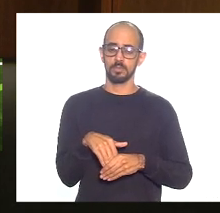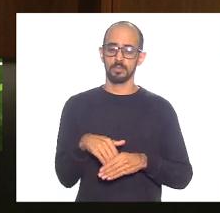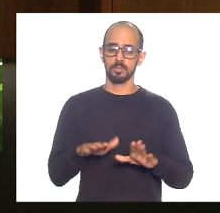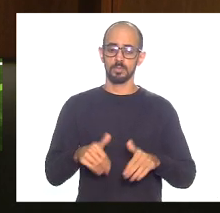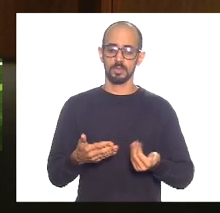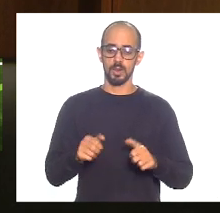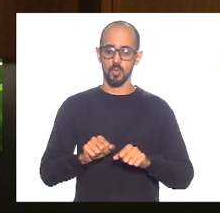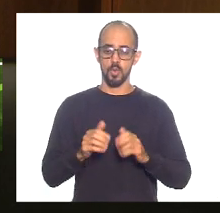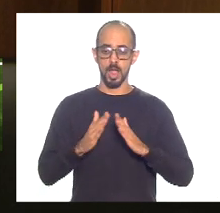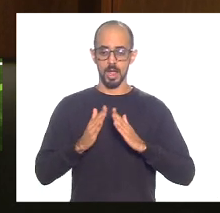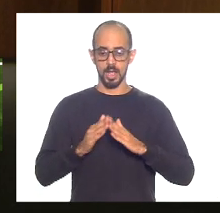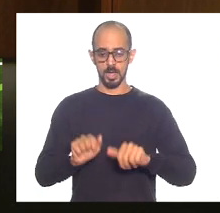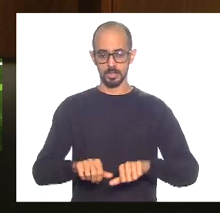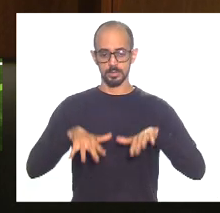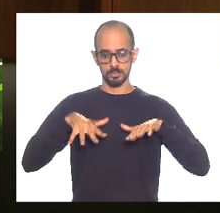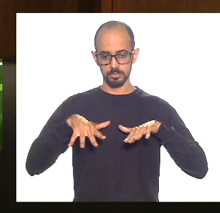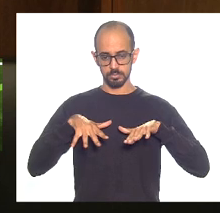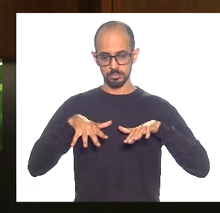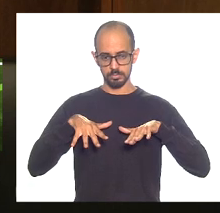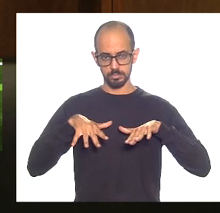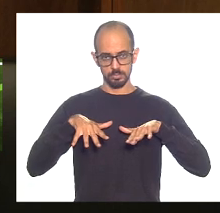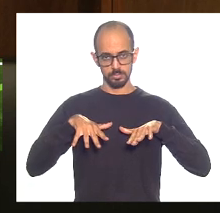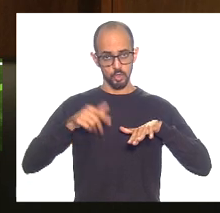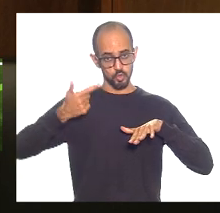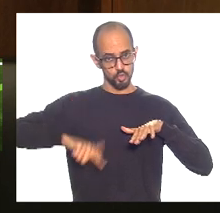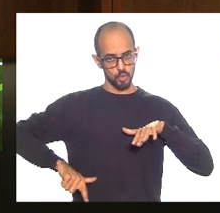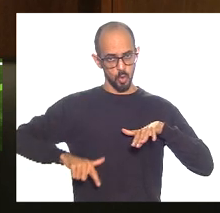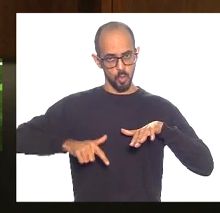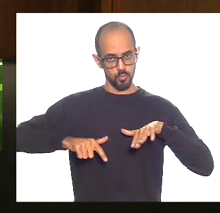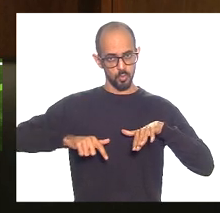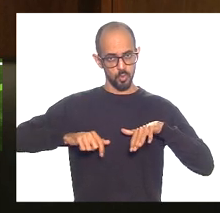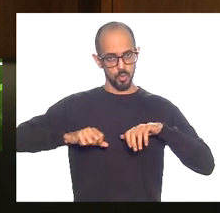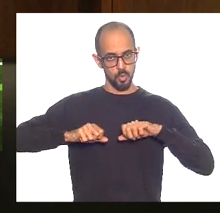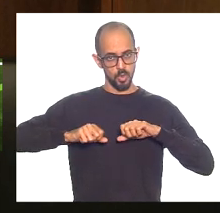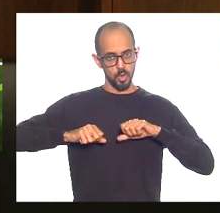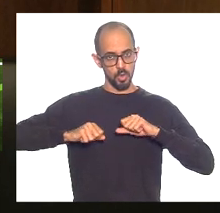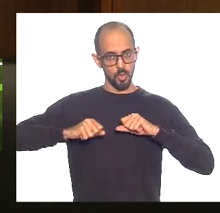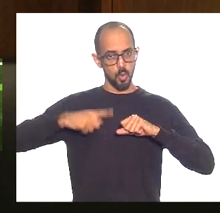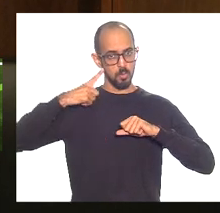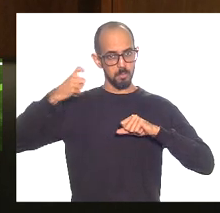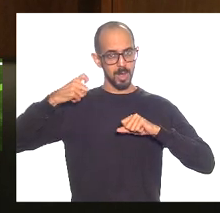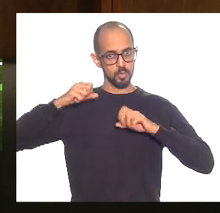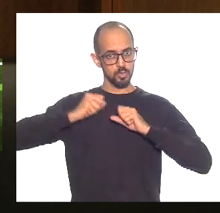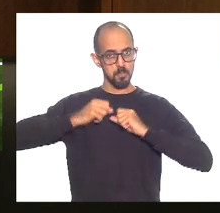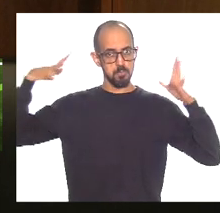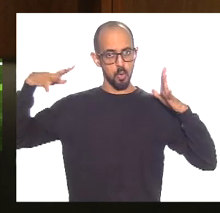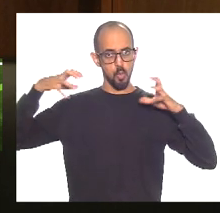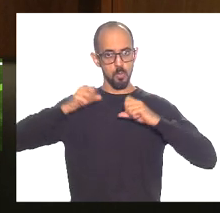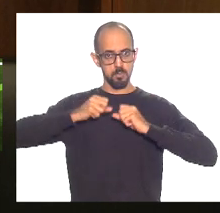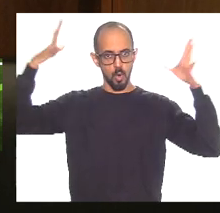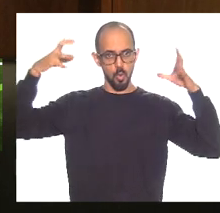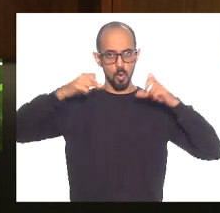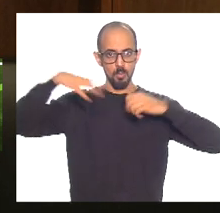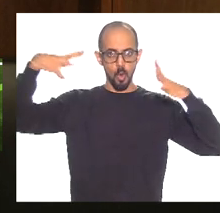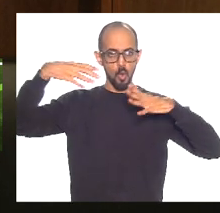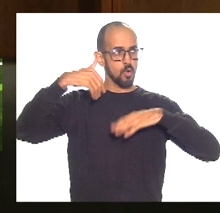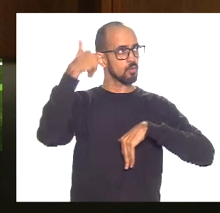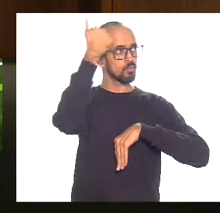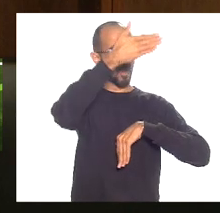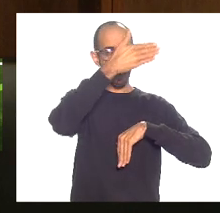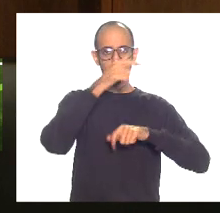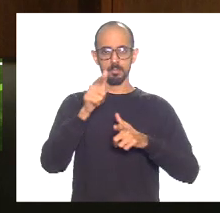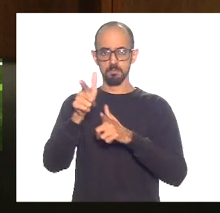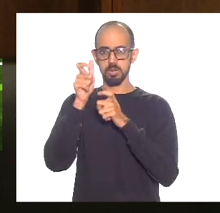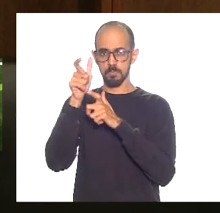assembleia de novo cercada ao som de bombas de efeito moral de gás lacrimogêneo de gás de pimenta balas de borracha